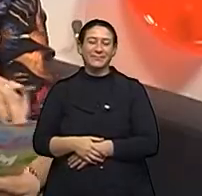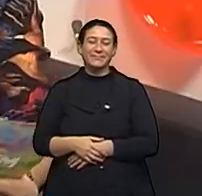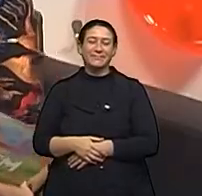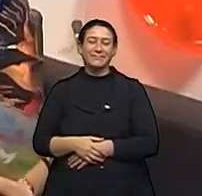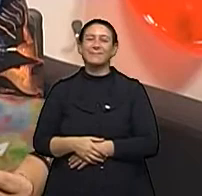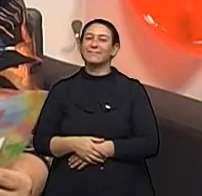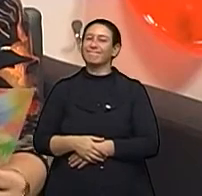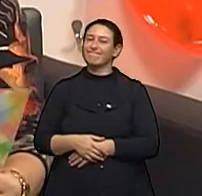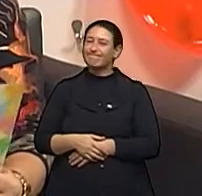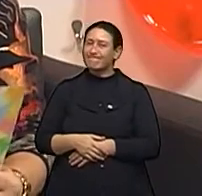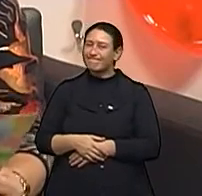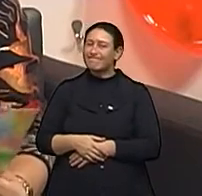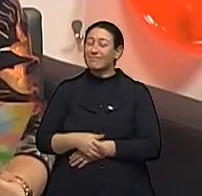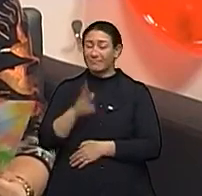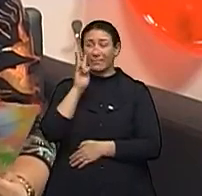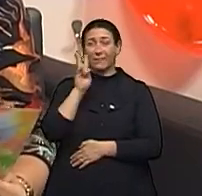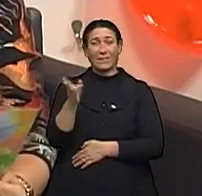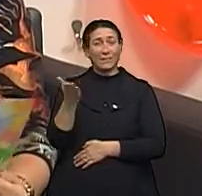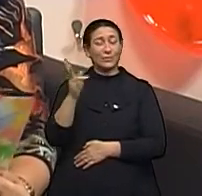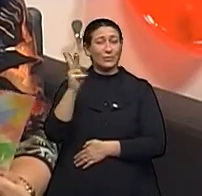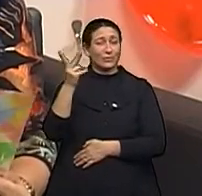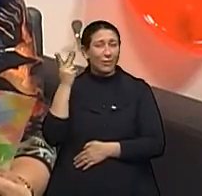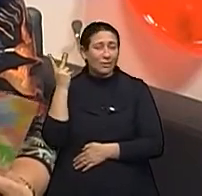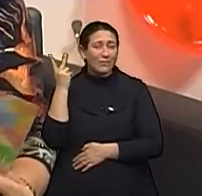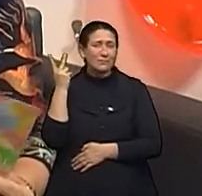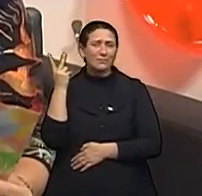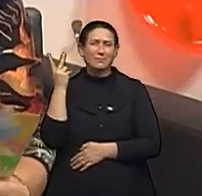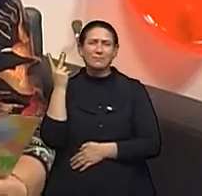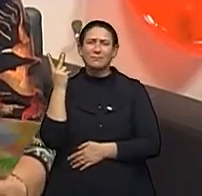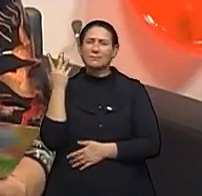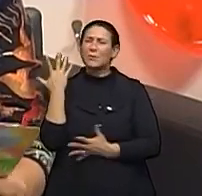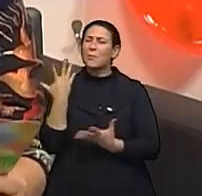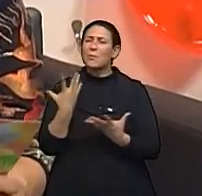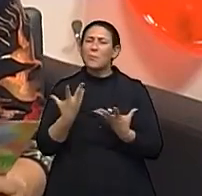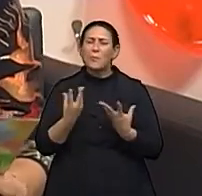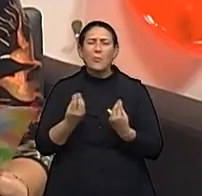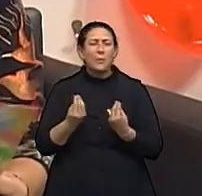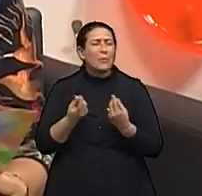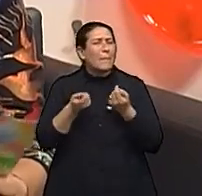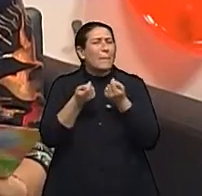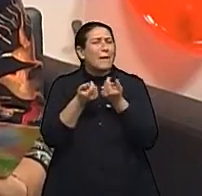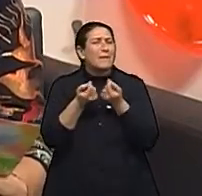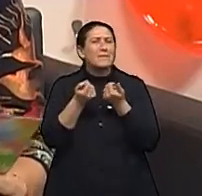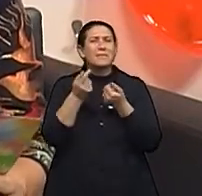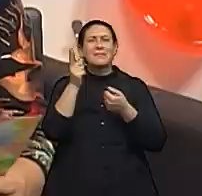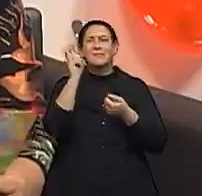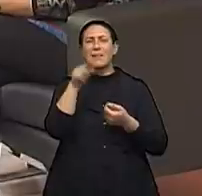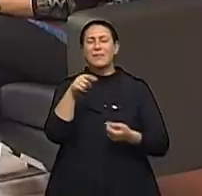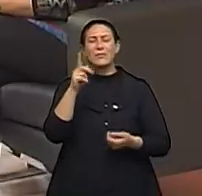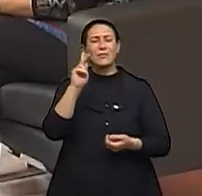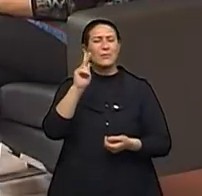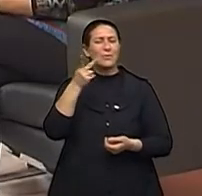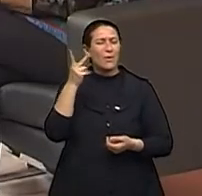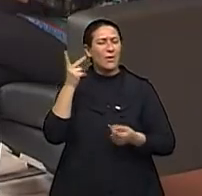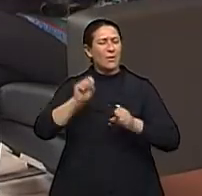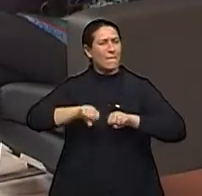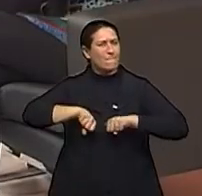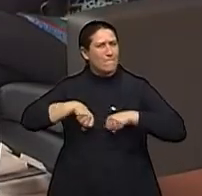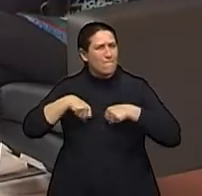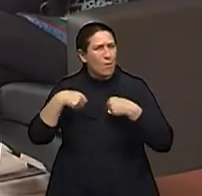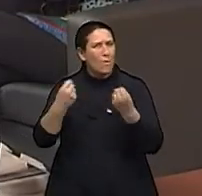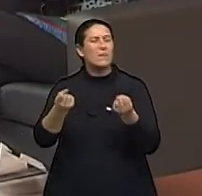Pois é, a gente vê essa história, né, muito semelhante a muitas histórias de força, de garra.